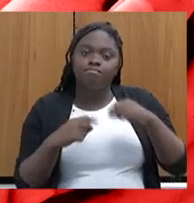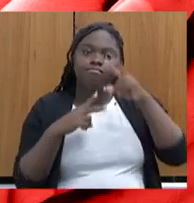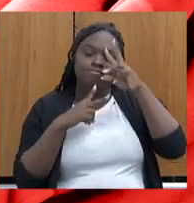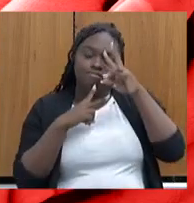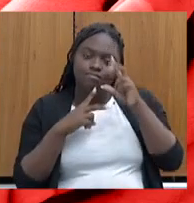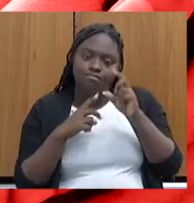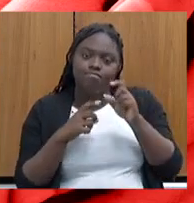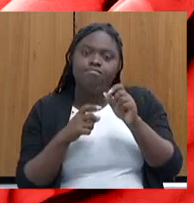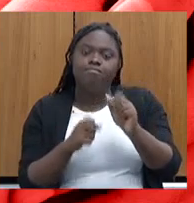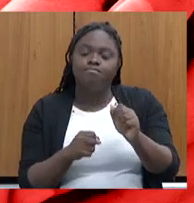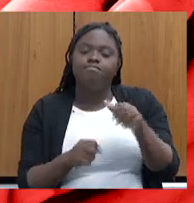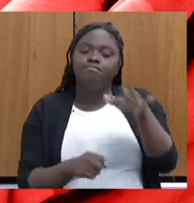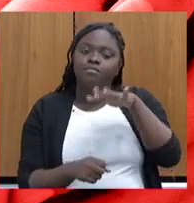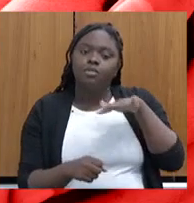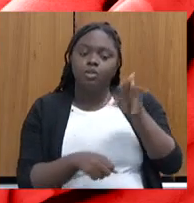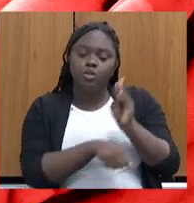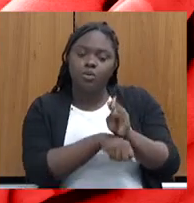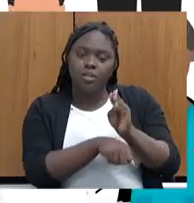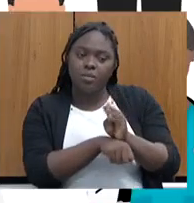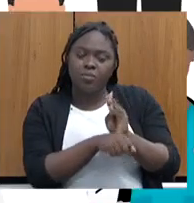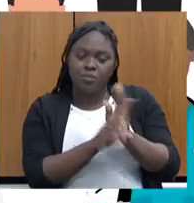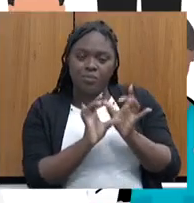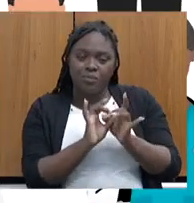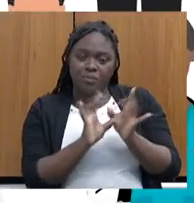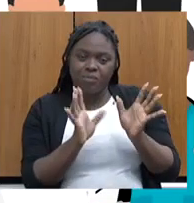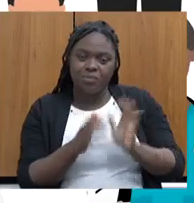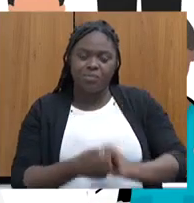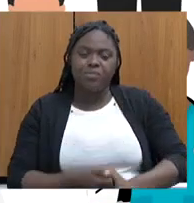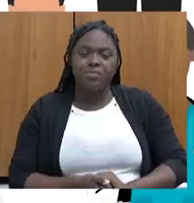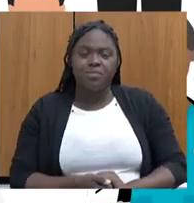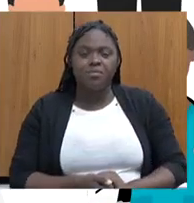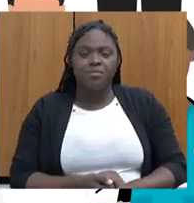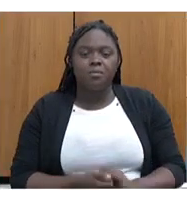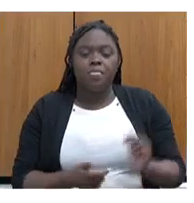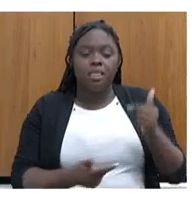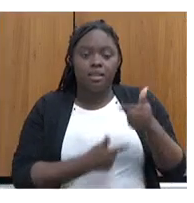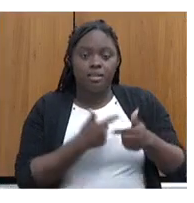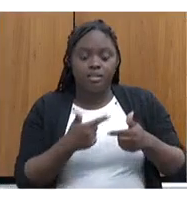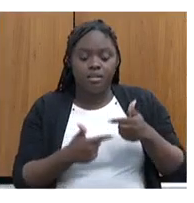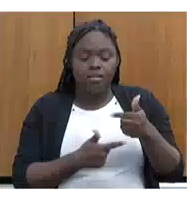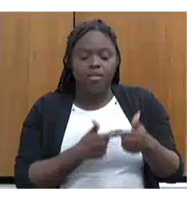recurso da Rede Cuidar é para isso. Por favor. Trabalho e emprego.